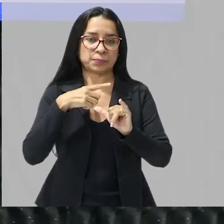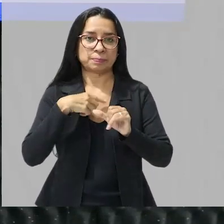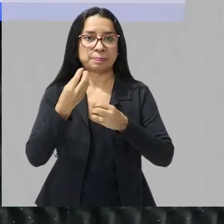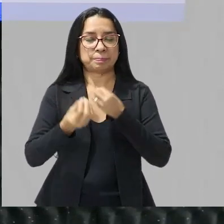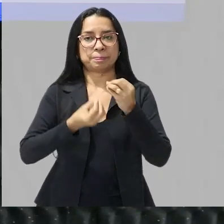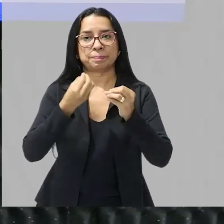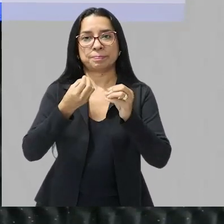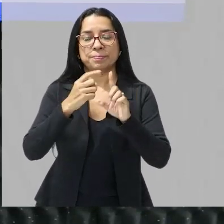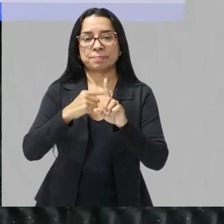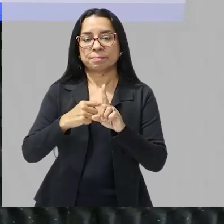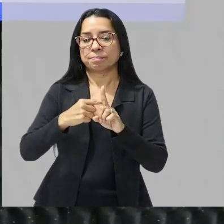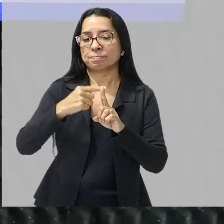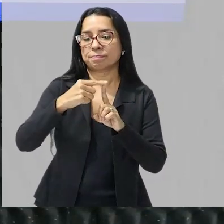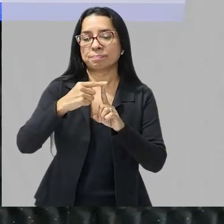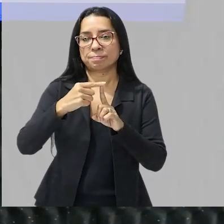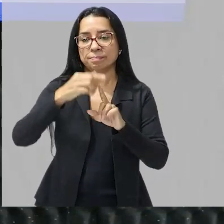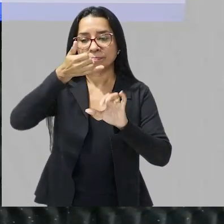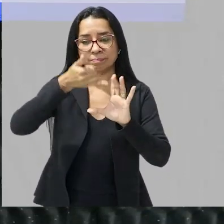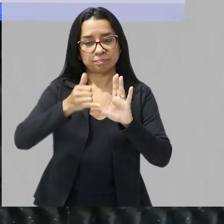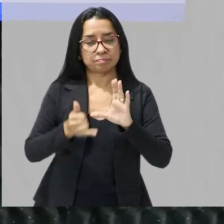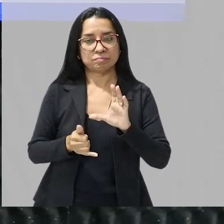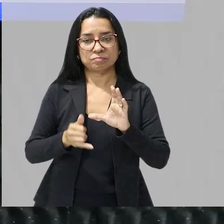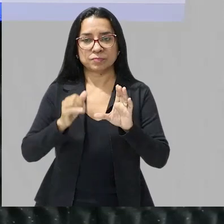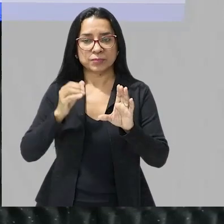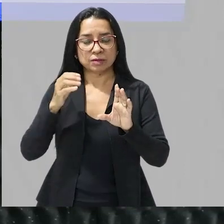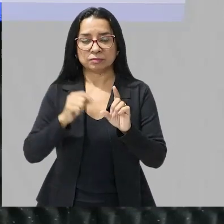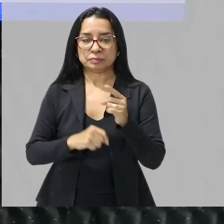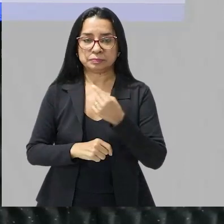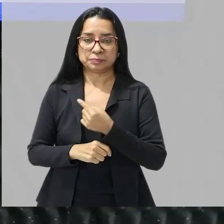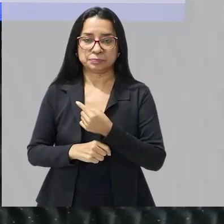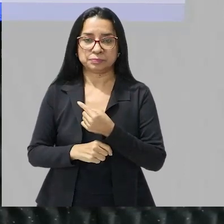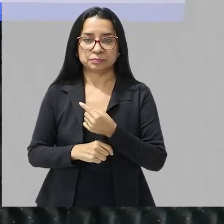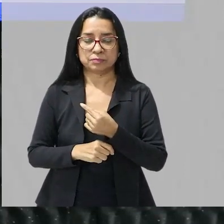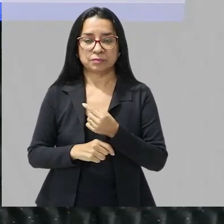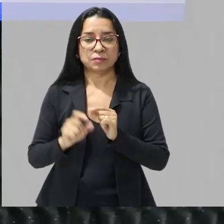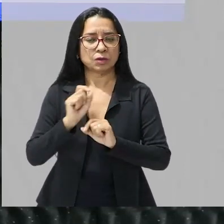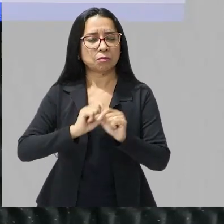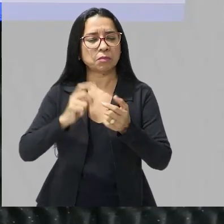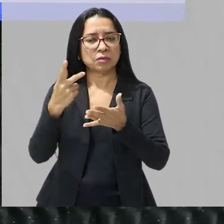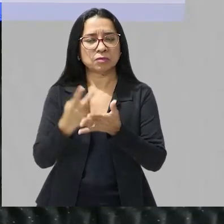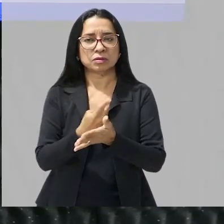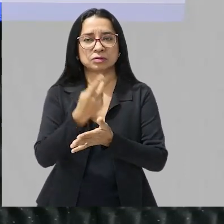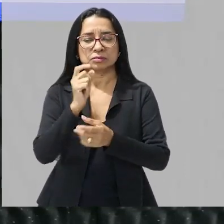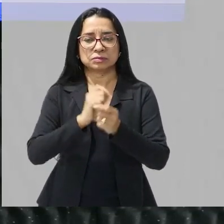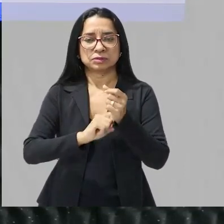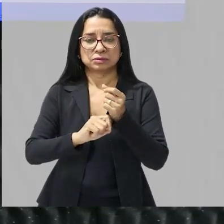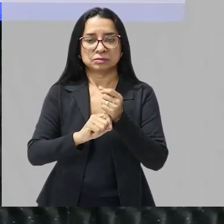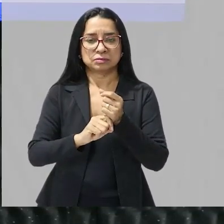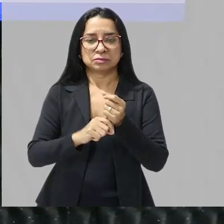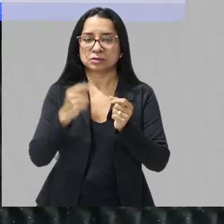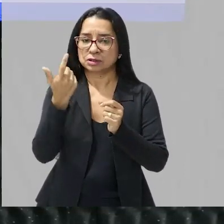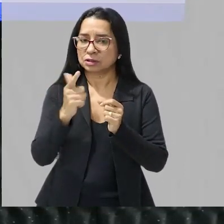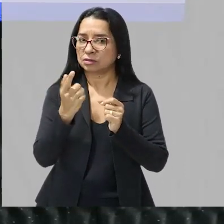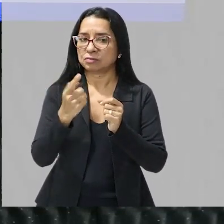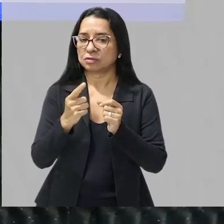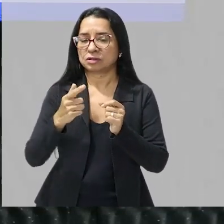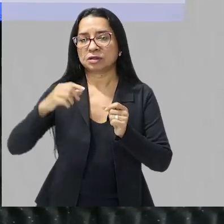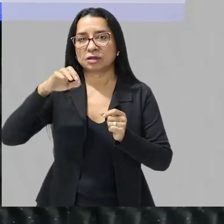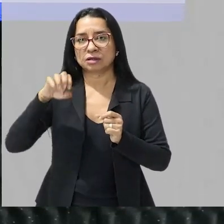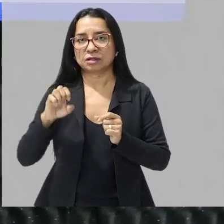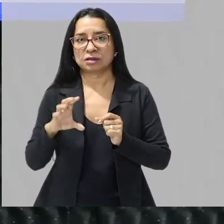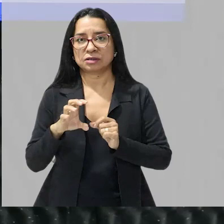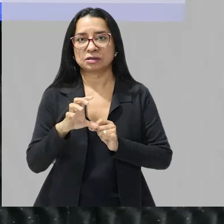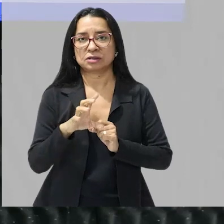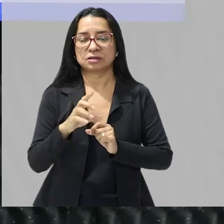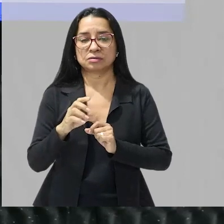que elevar a energia de ativação então numa situação em que não exista a enzima olha o tanto olha o